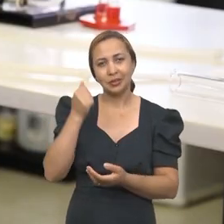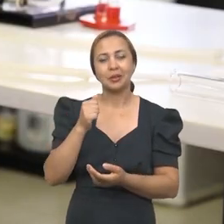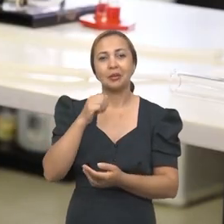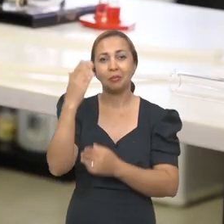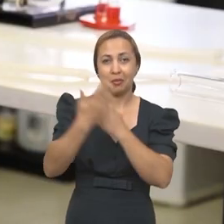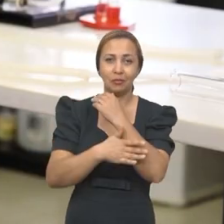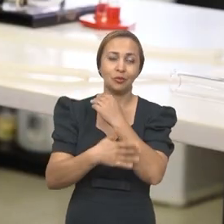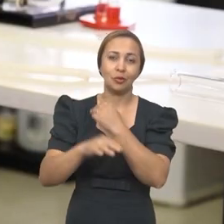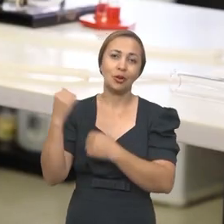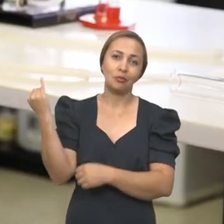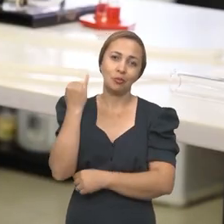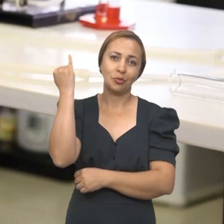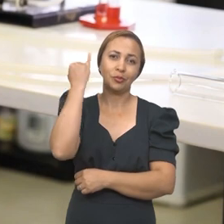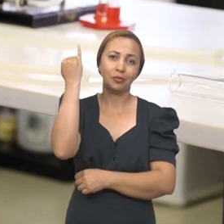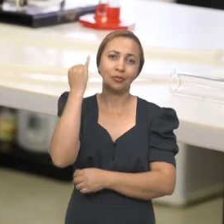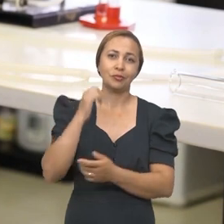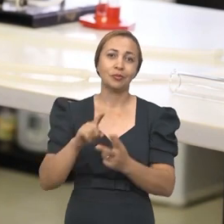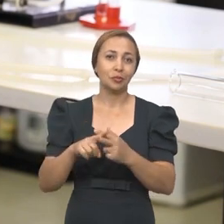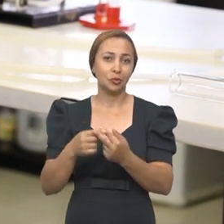Muitos produtores